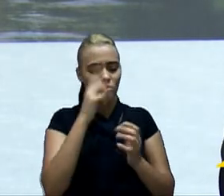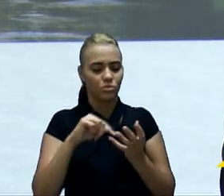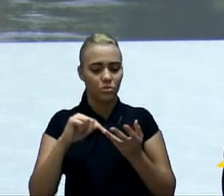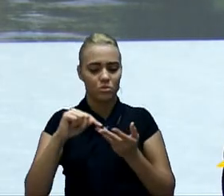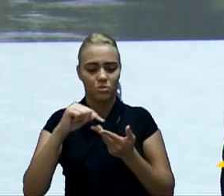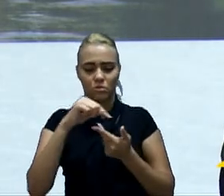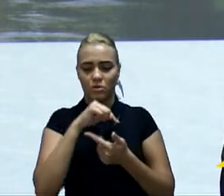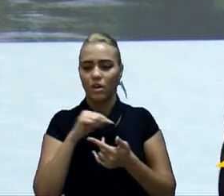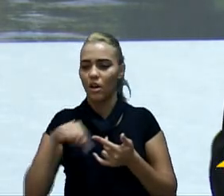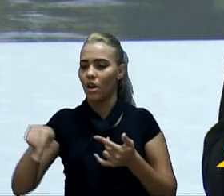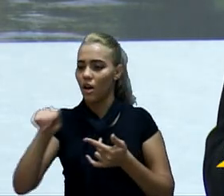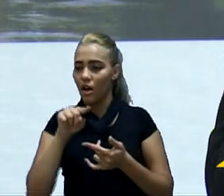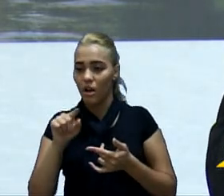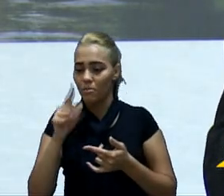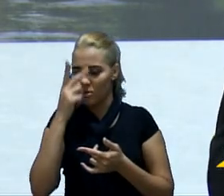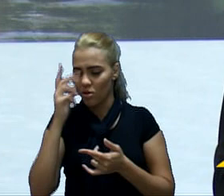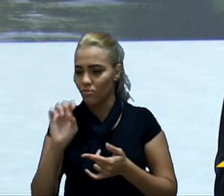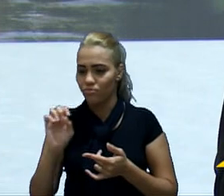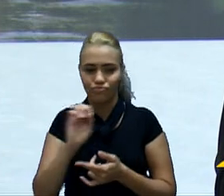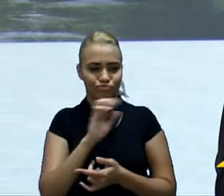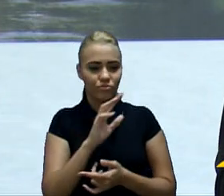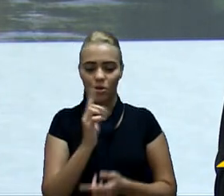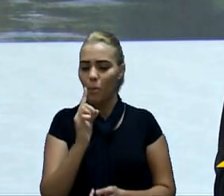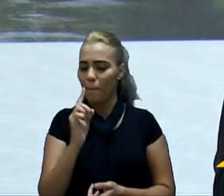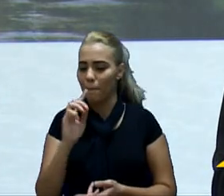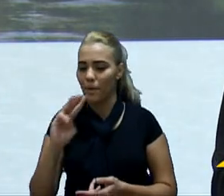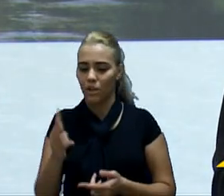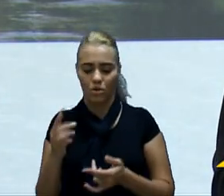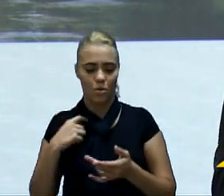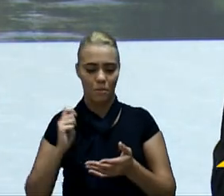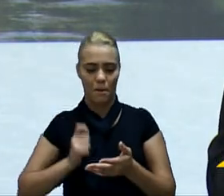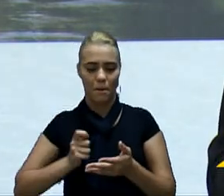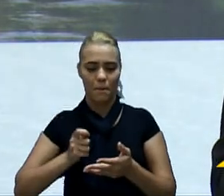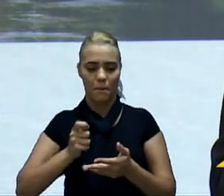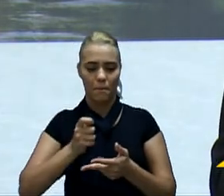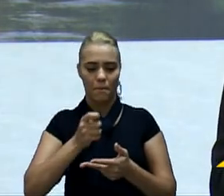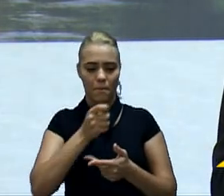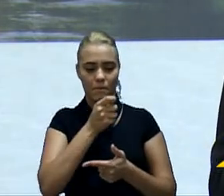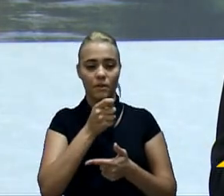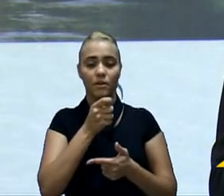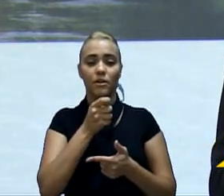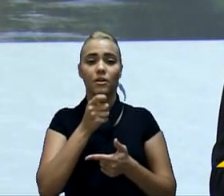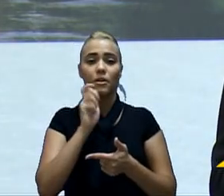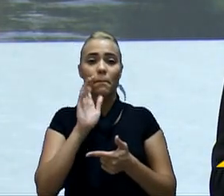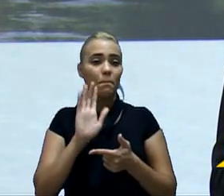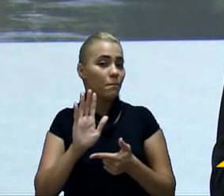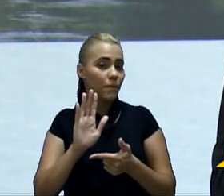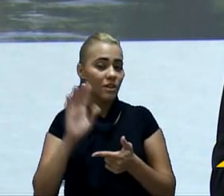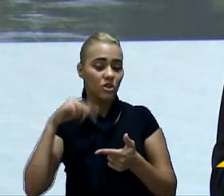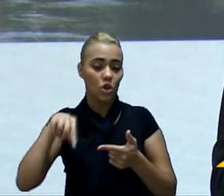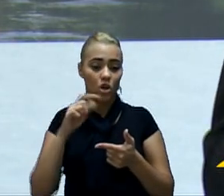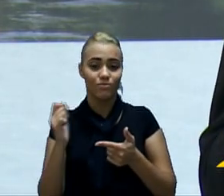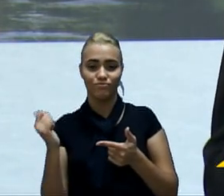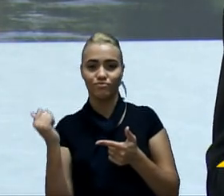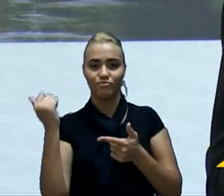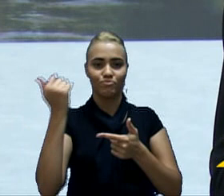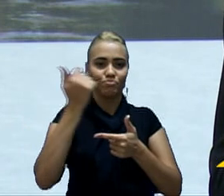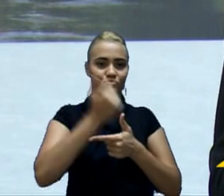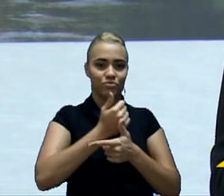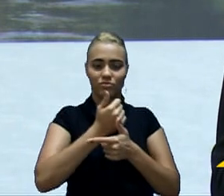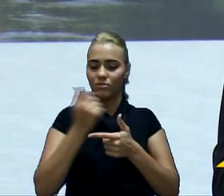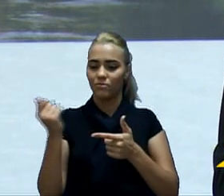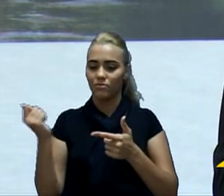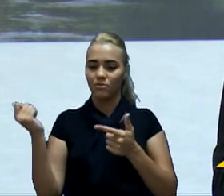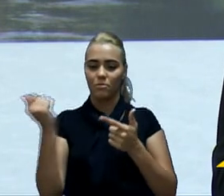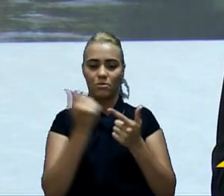sem esse funcionário, da ordem de um milhão, por exemplo. Se nós fizermos a substituição agora, em